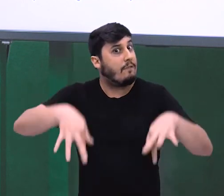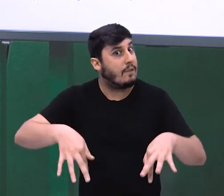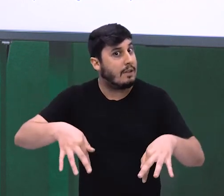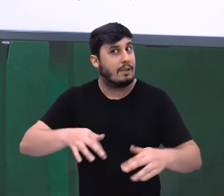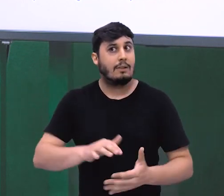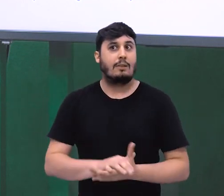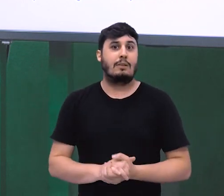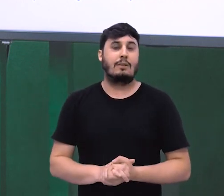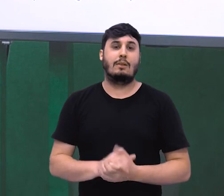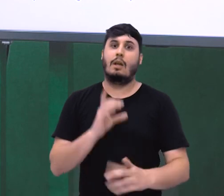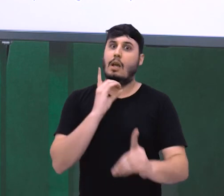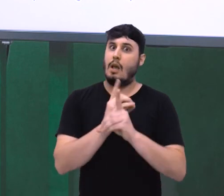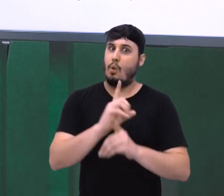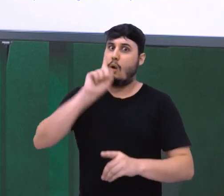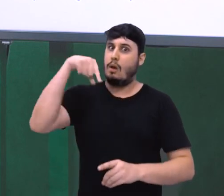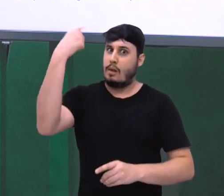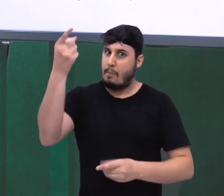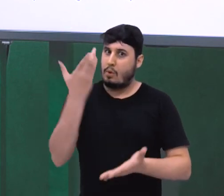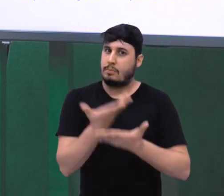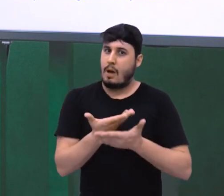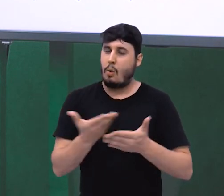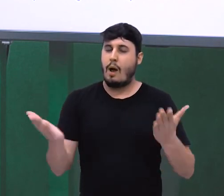Até a próxima. Um abraço a todos.